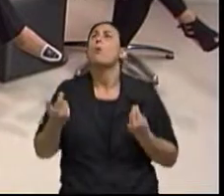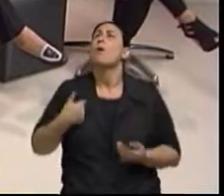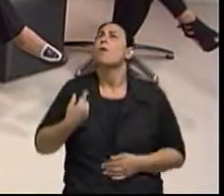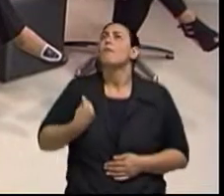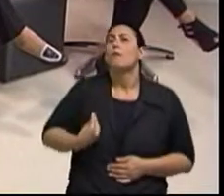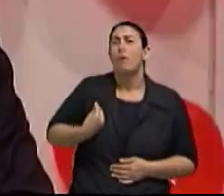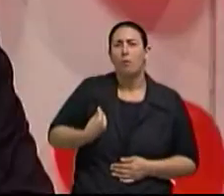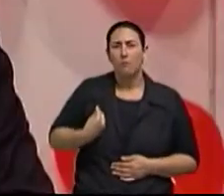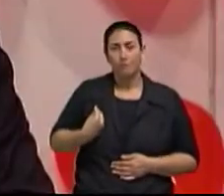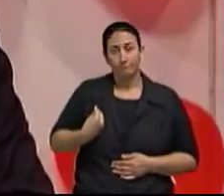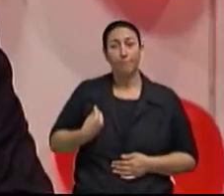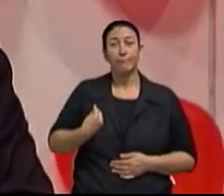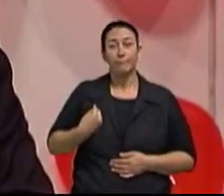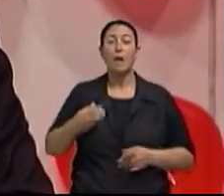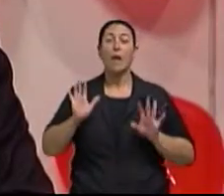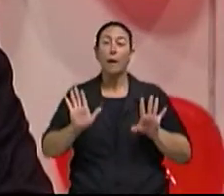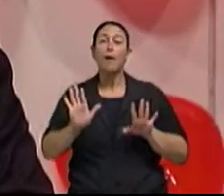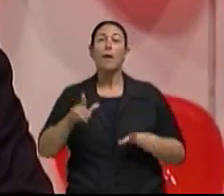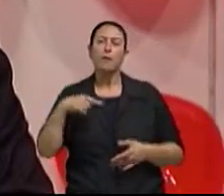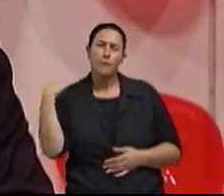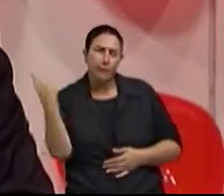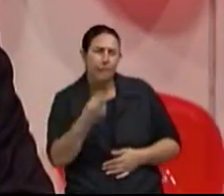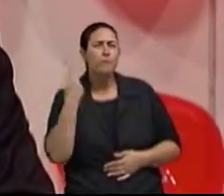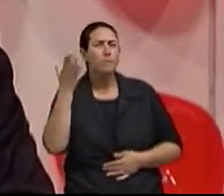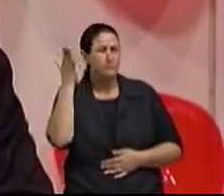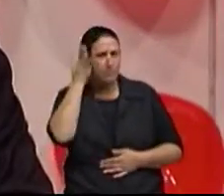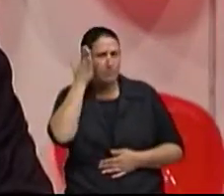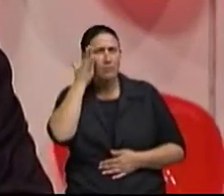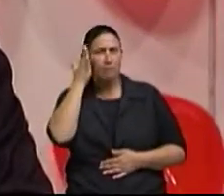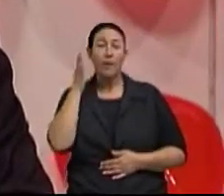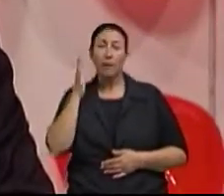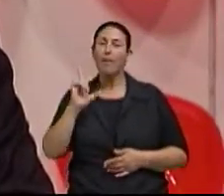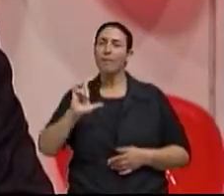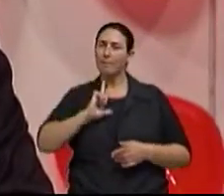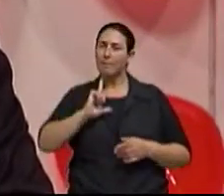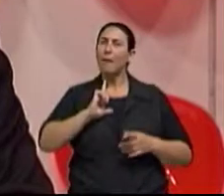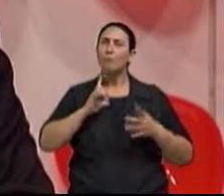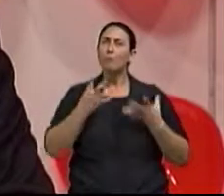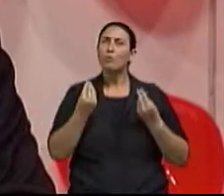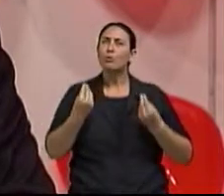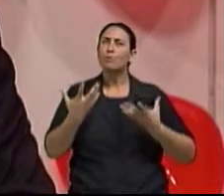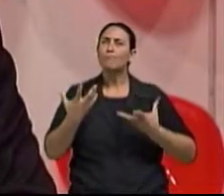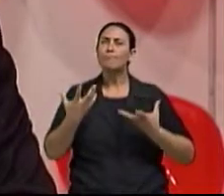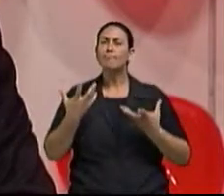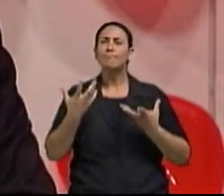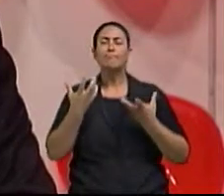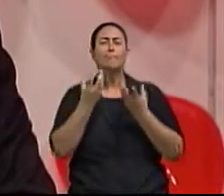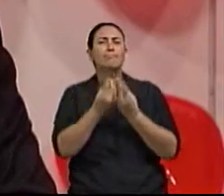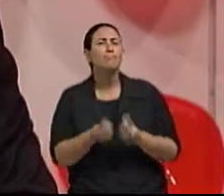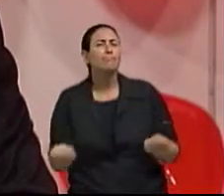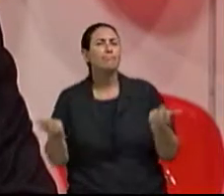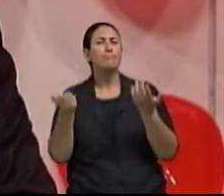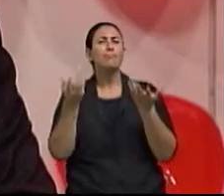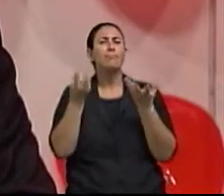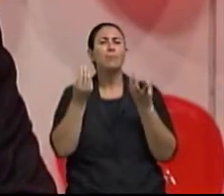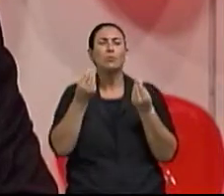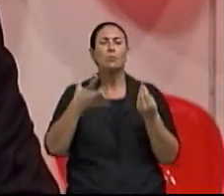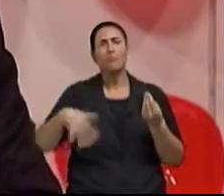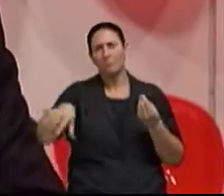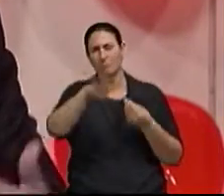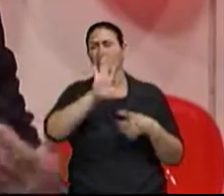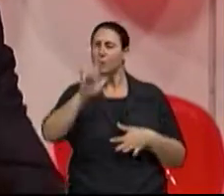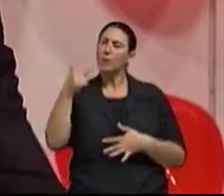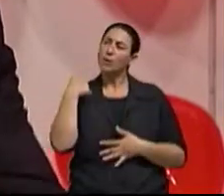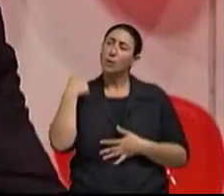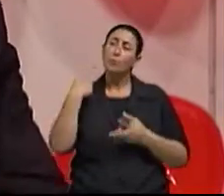acho que eles estão muito fragilizados, porque até então eles têm somente uma opinião, que é a opinião do banco. Eu venho aqui